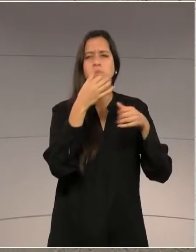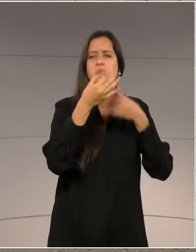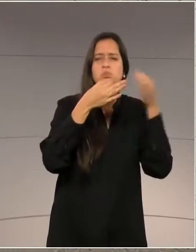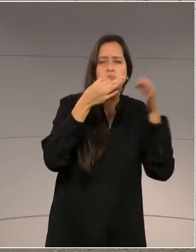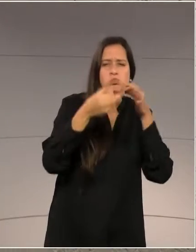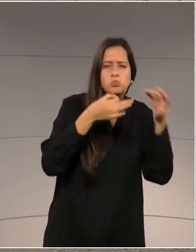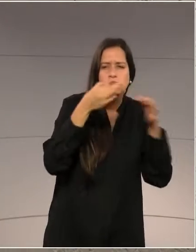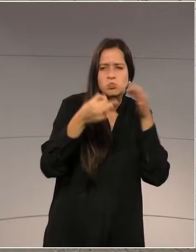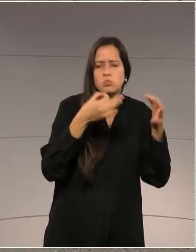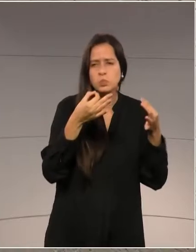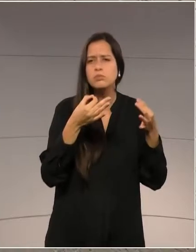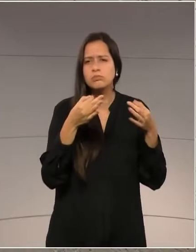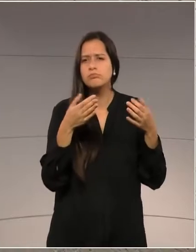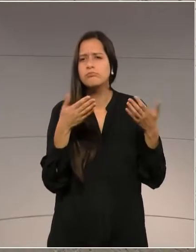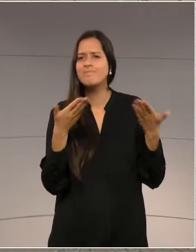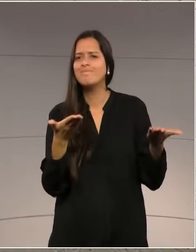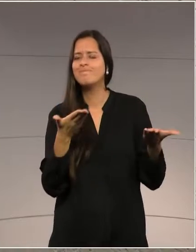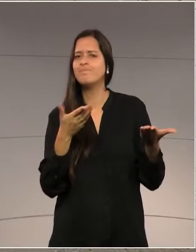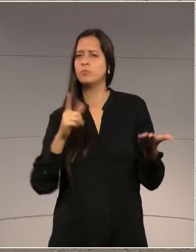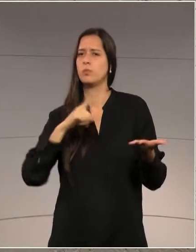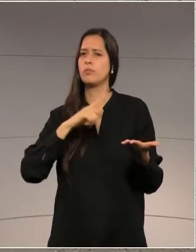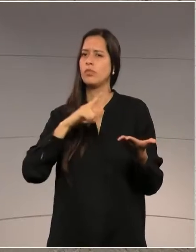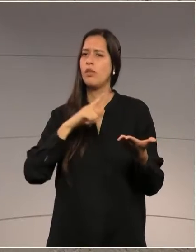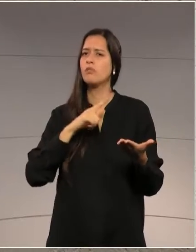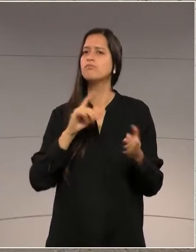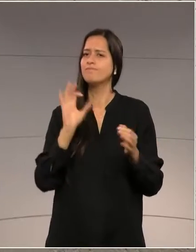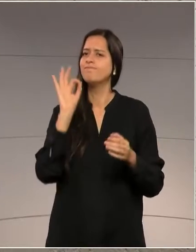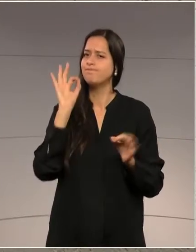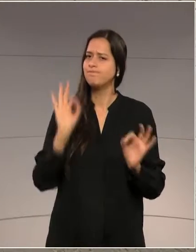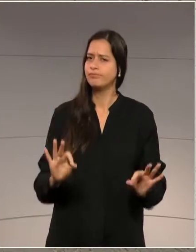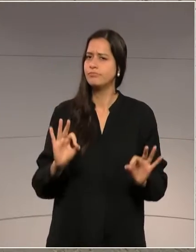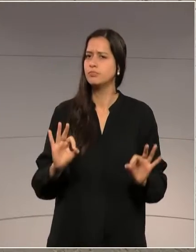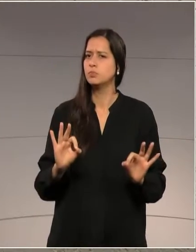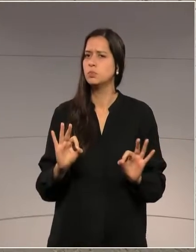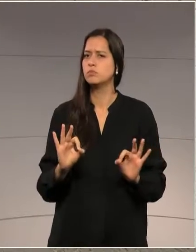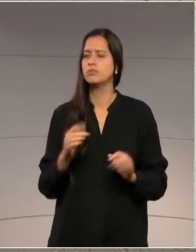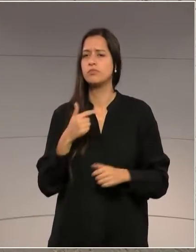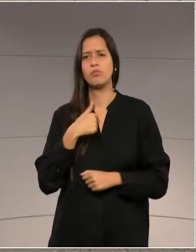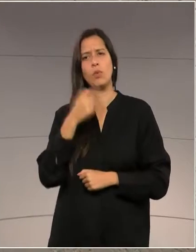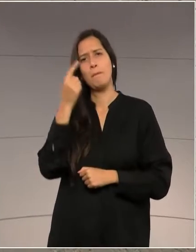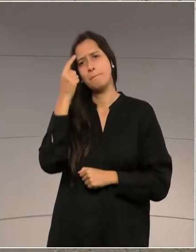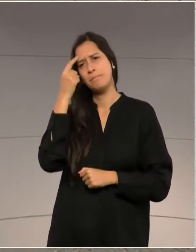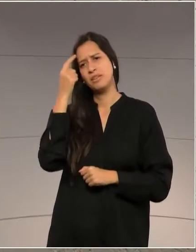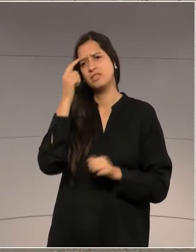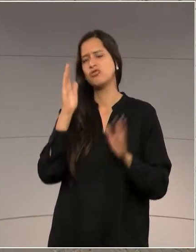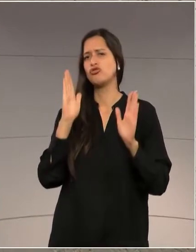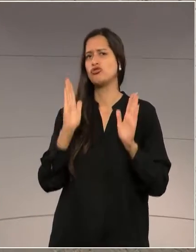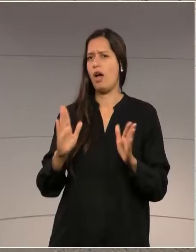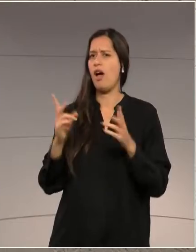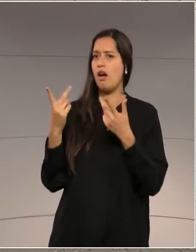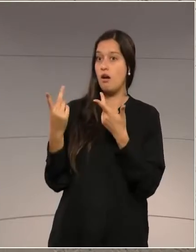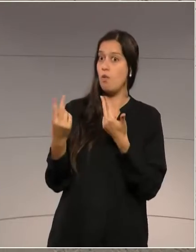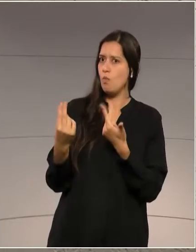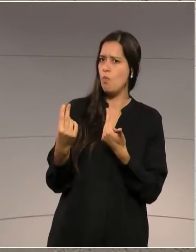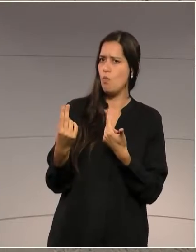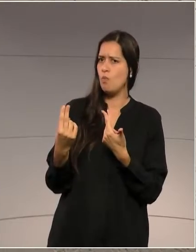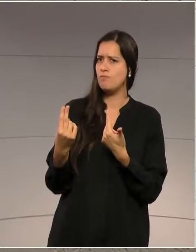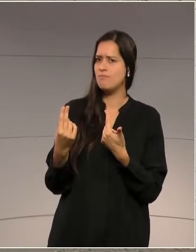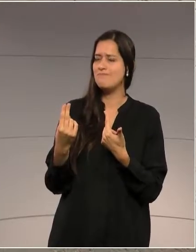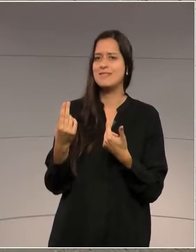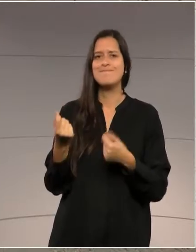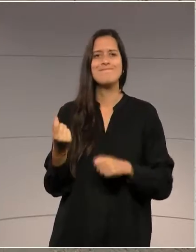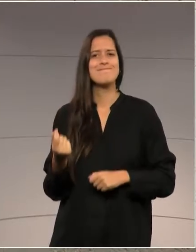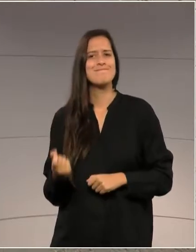e confirmou aquilo que eu inicialmente pensava. É um absurdo o governo